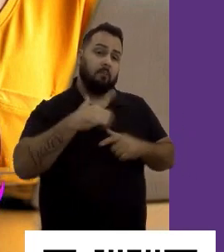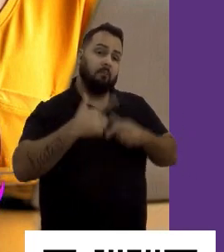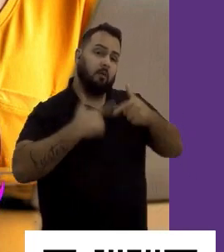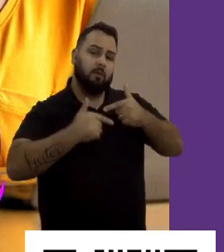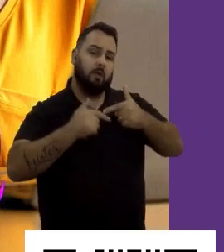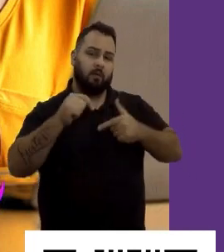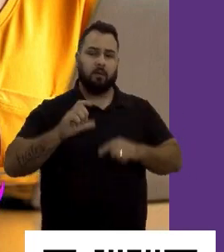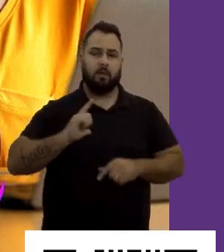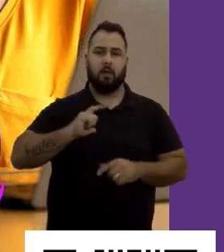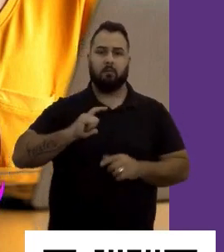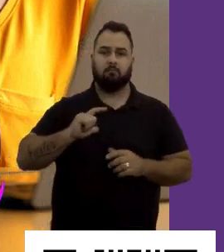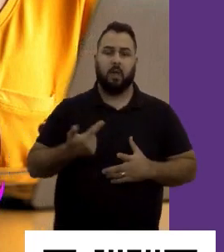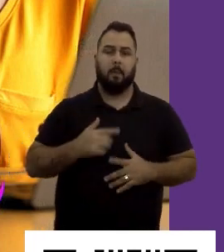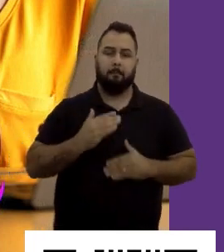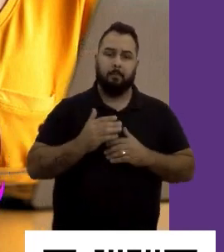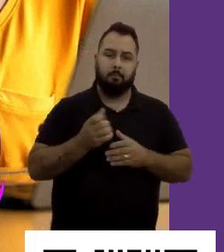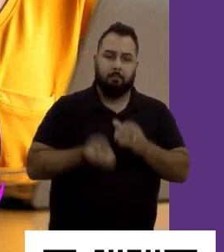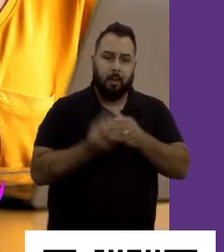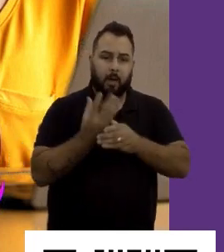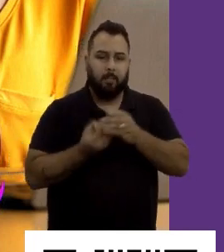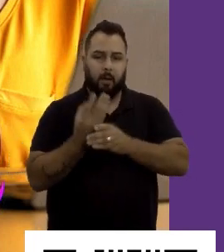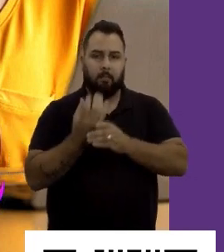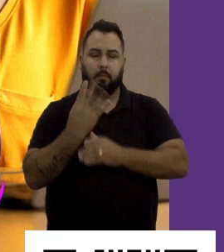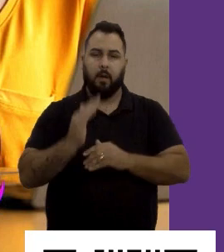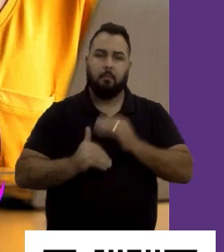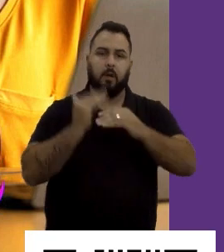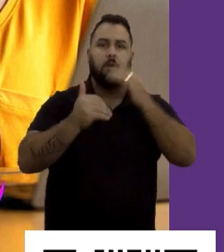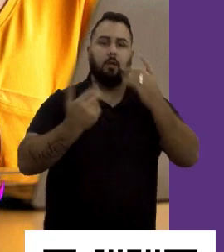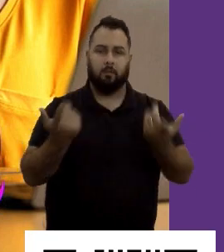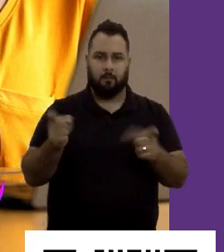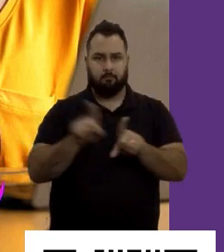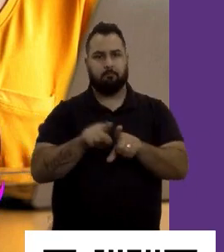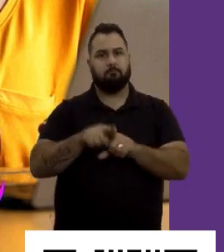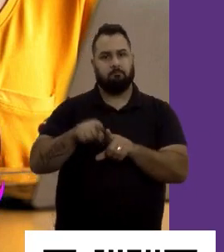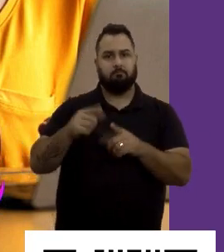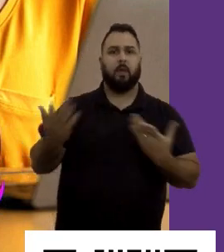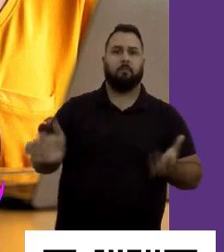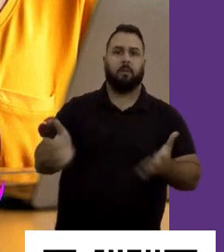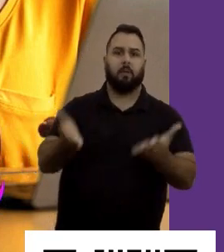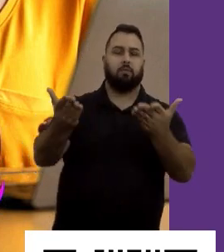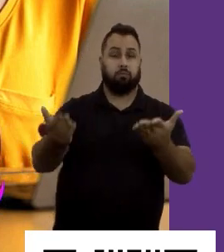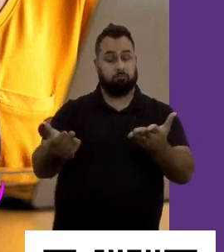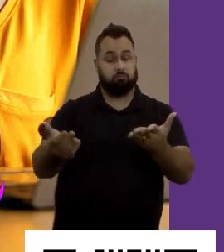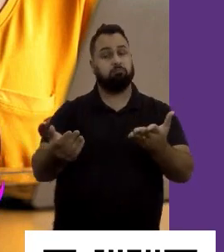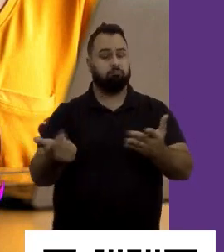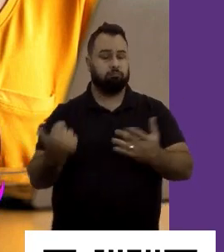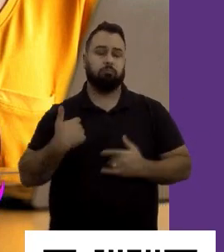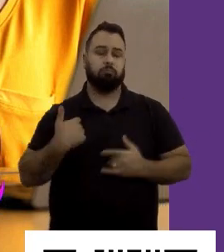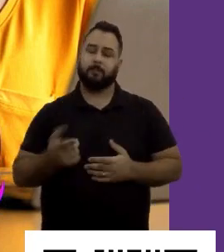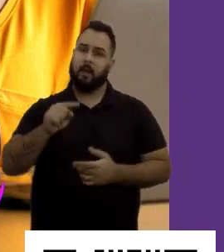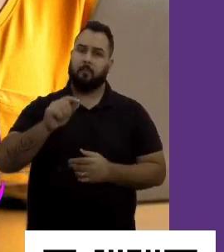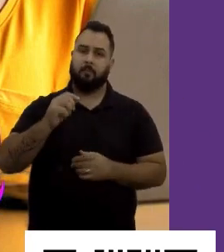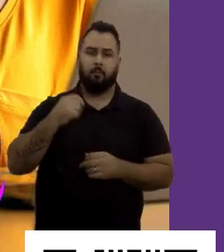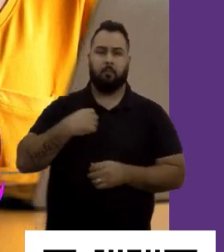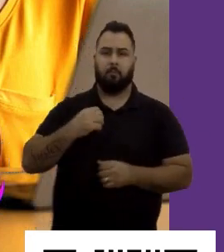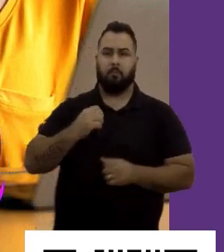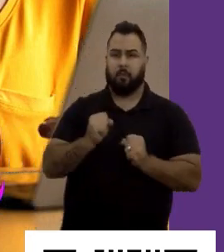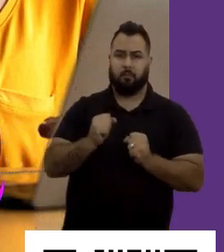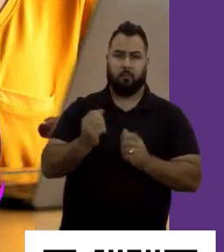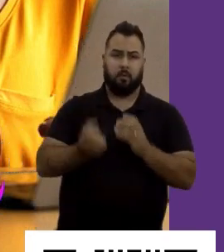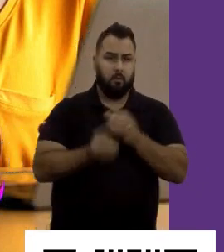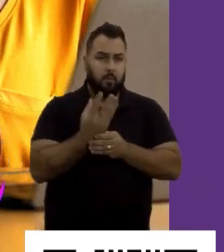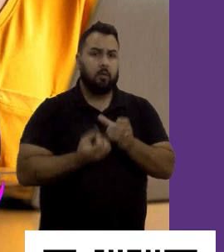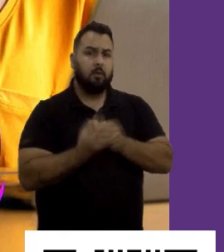produtividade e engajamento à medida que você tem um ambiente mais harmônico, pessoas mais aderentes, porque elas realmente podem produzir mais naturalmente.